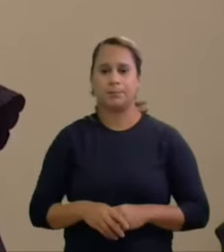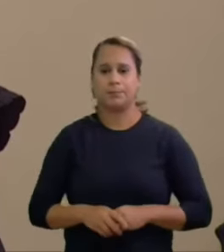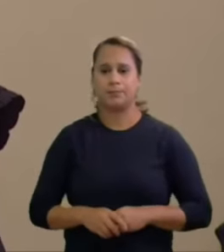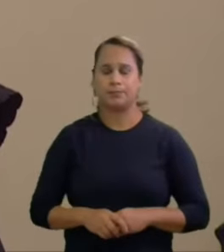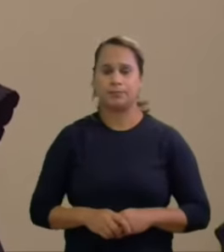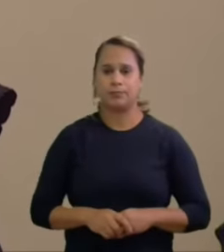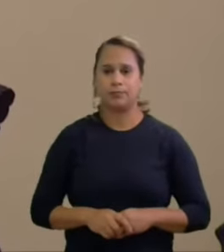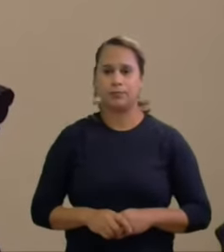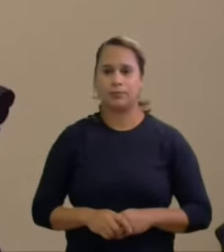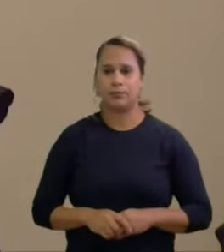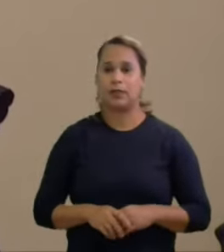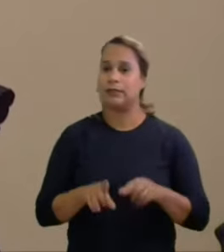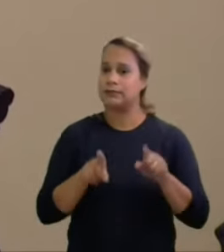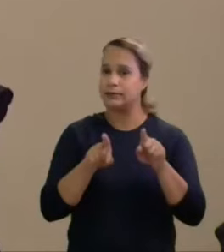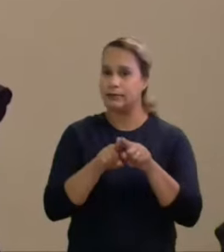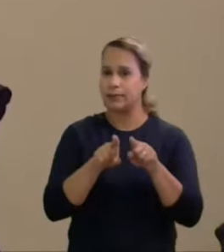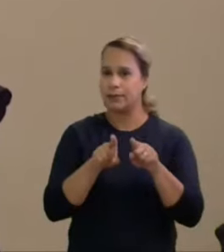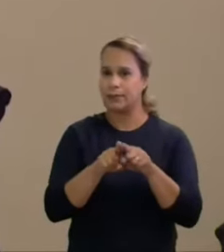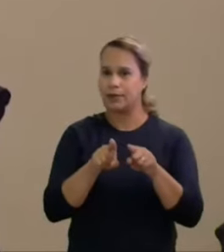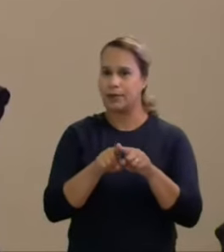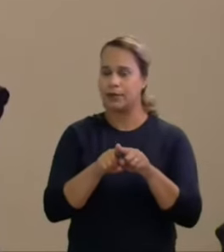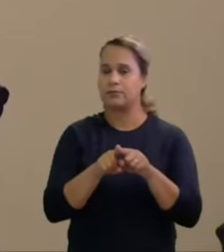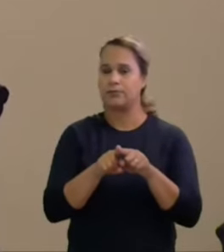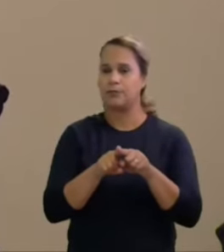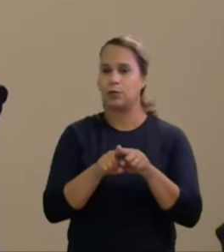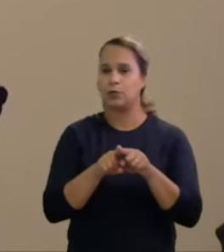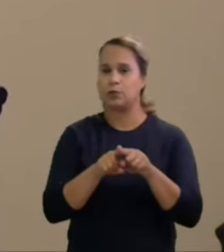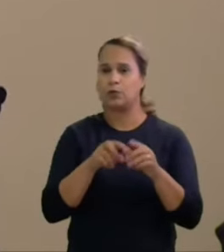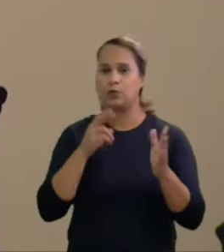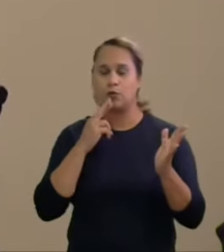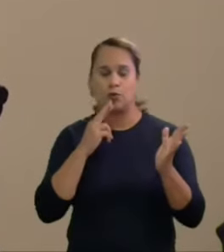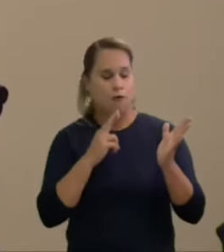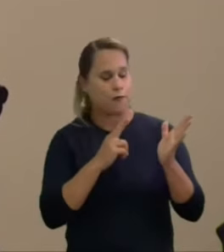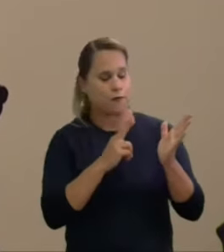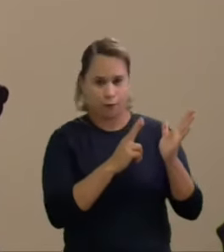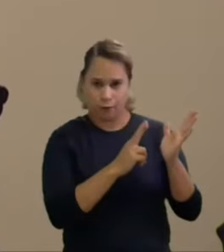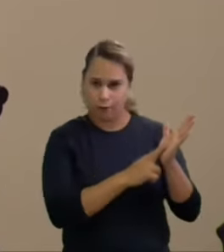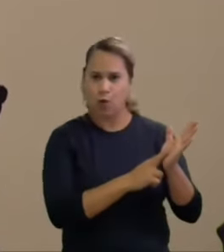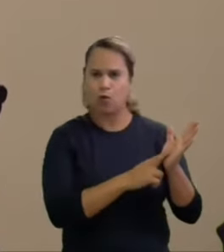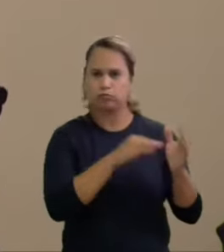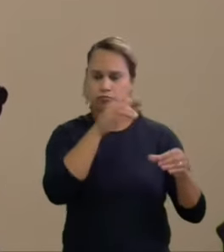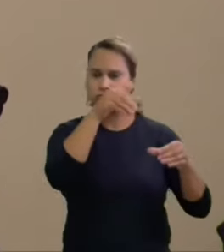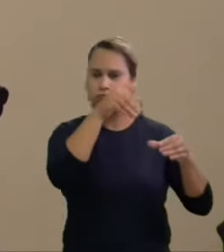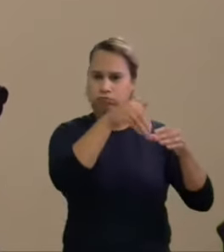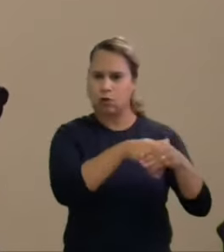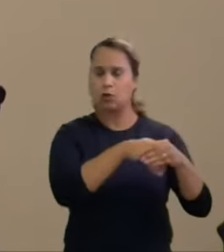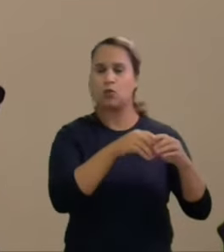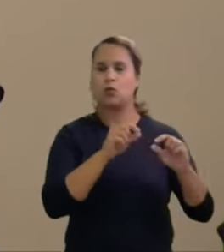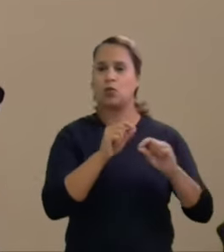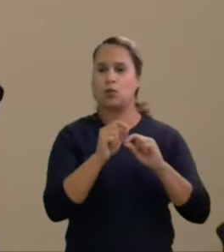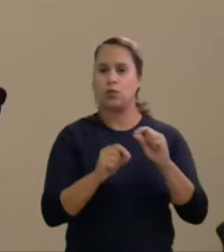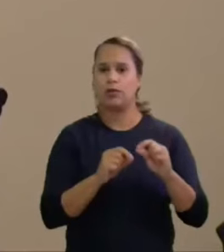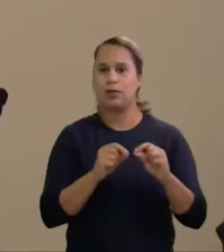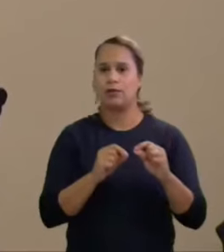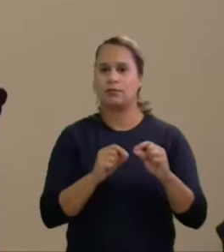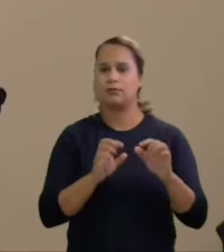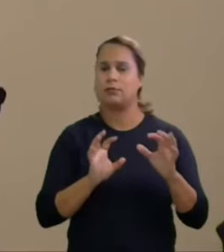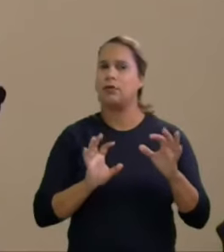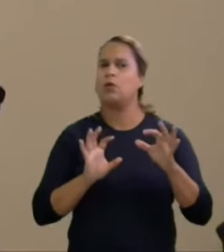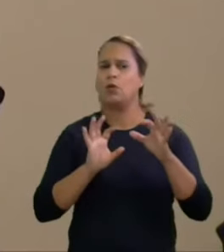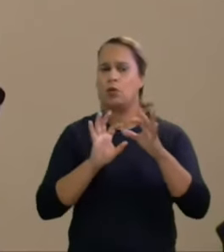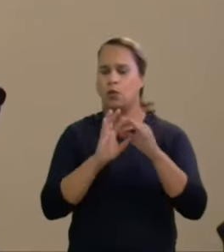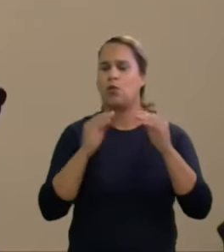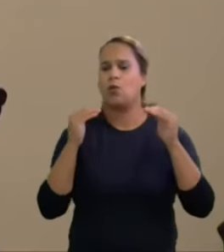também na esteira do voto do relator comum do entendimento de que não se vai julgar a operação Lava Jato